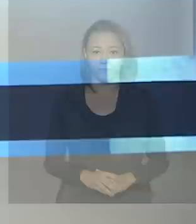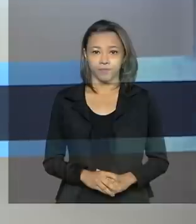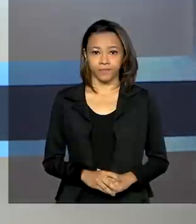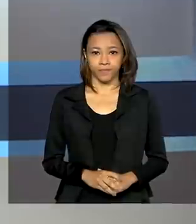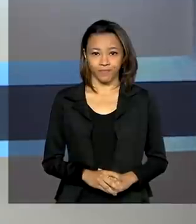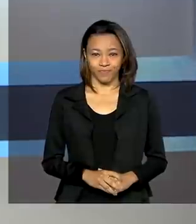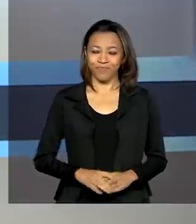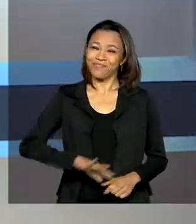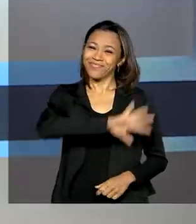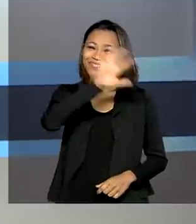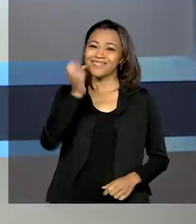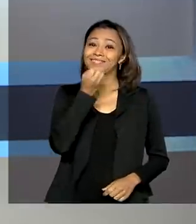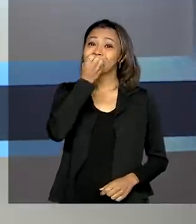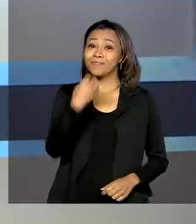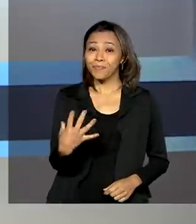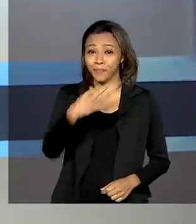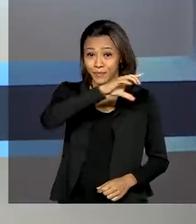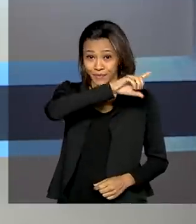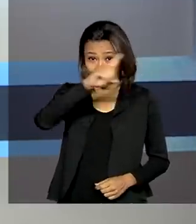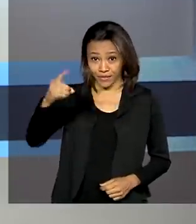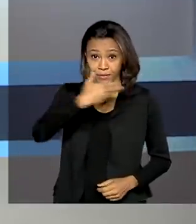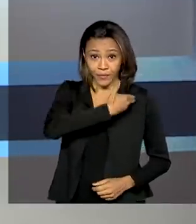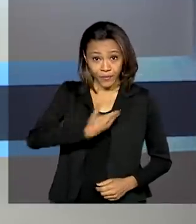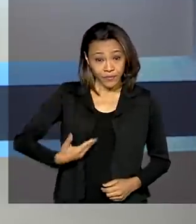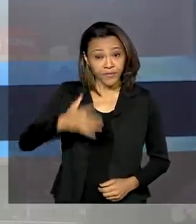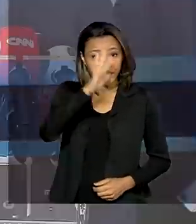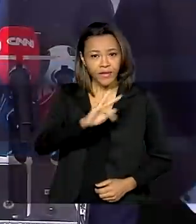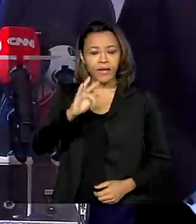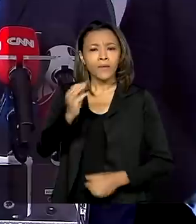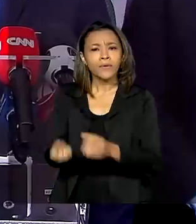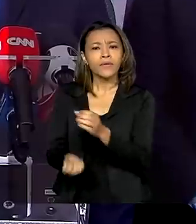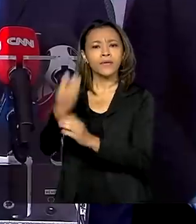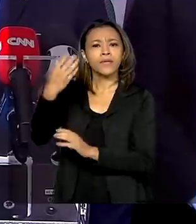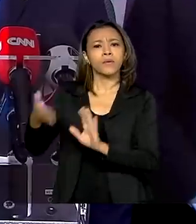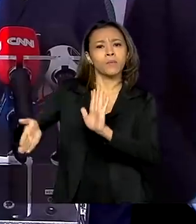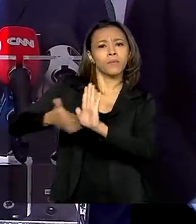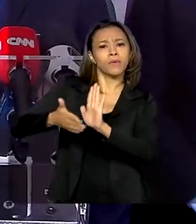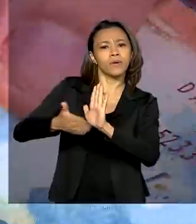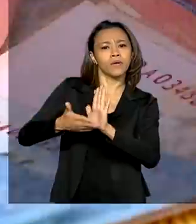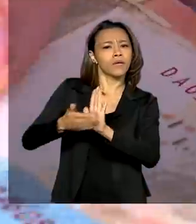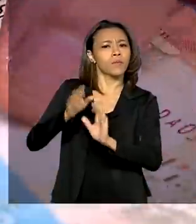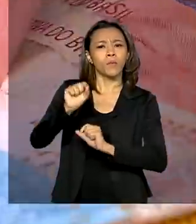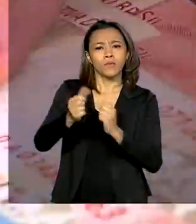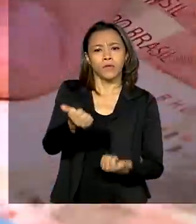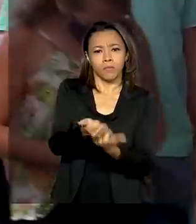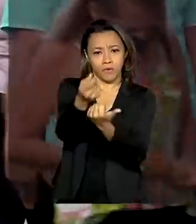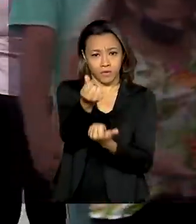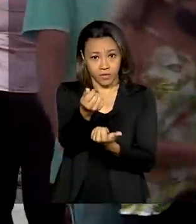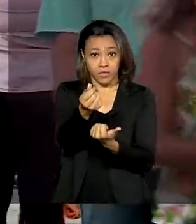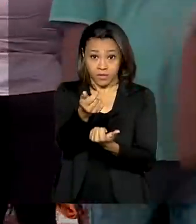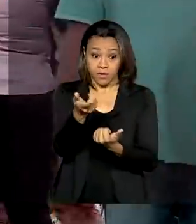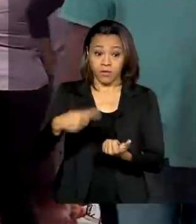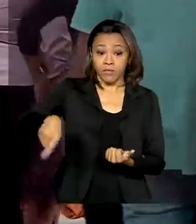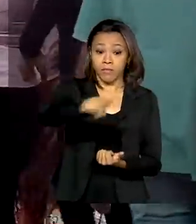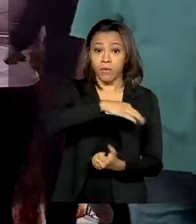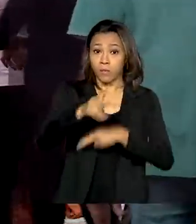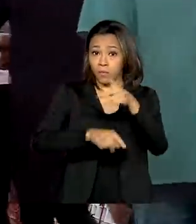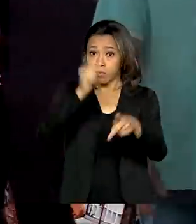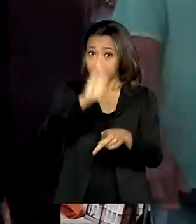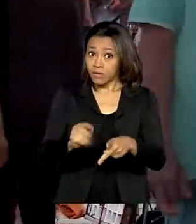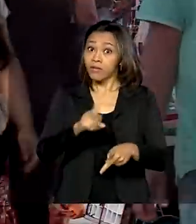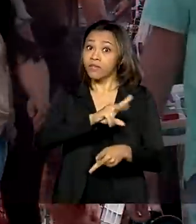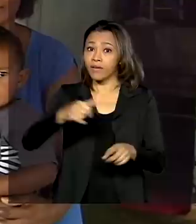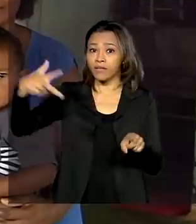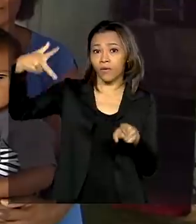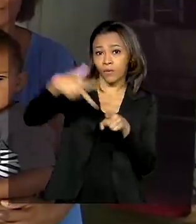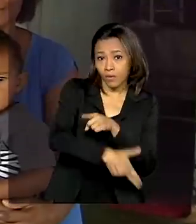Olá, bom dia! Governo Federal cria programa de renda para atender brasileiros que vão deixar de receber